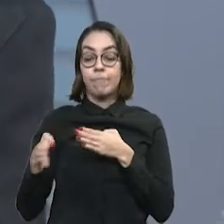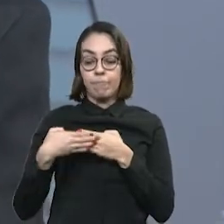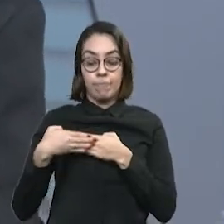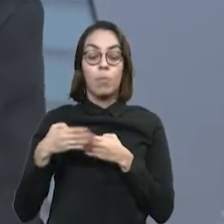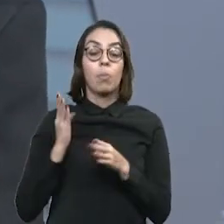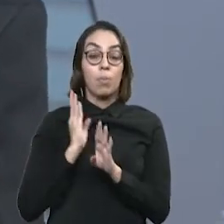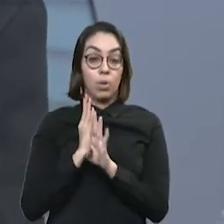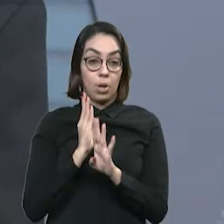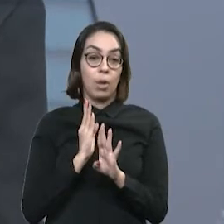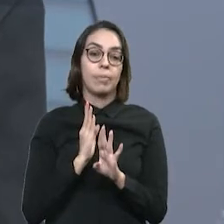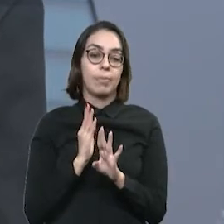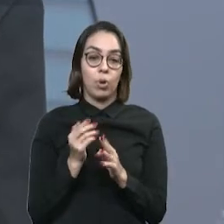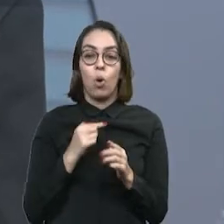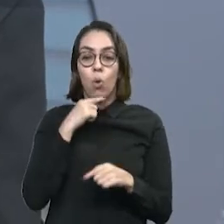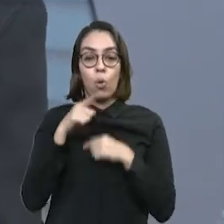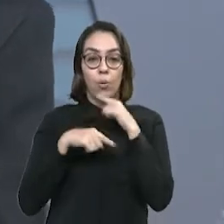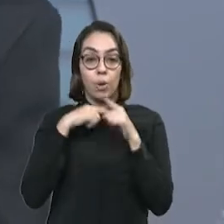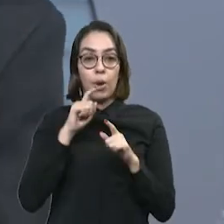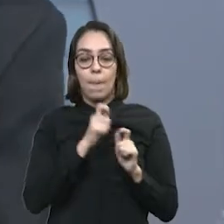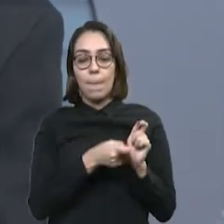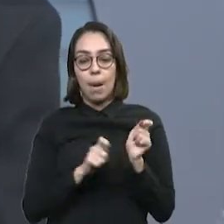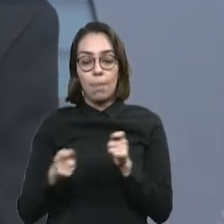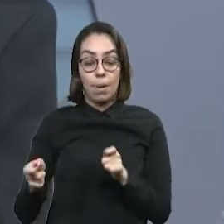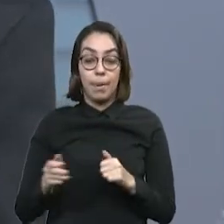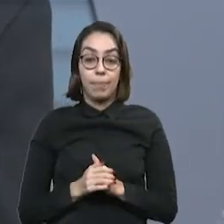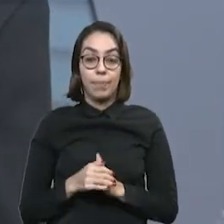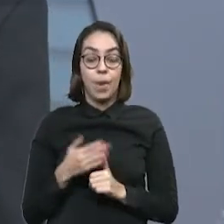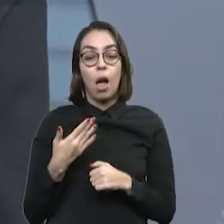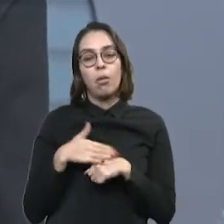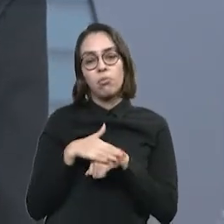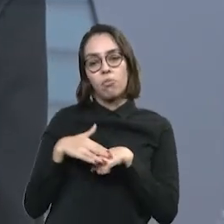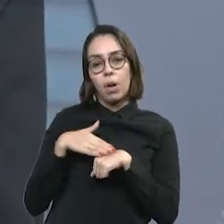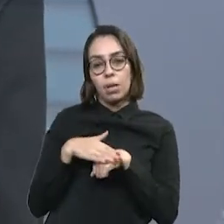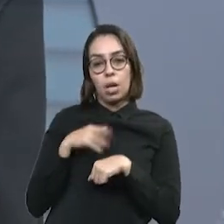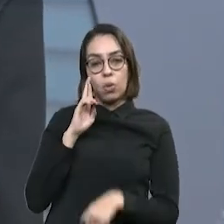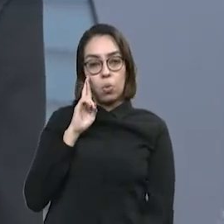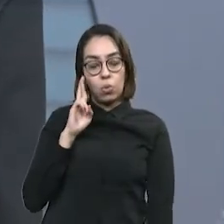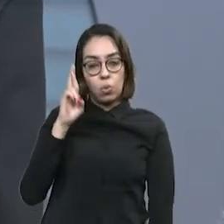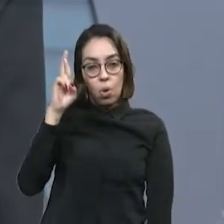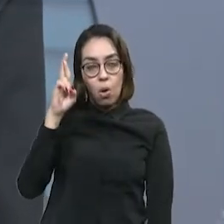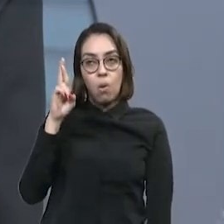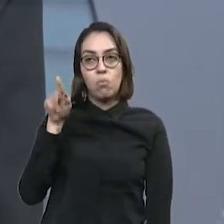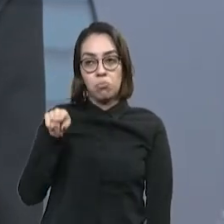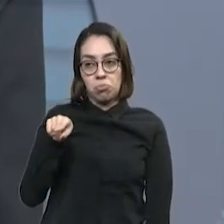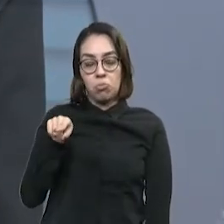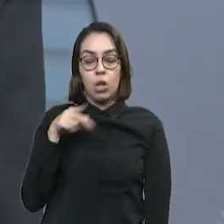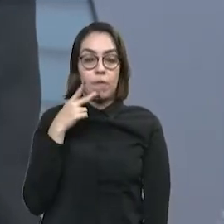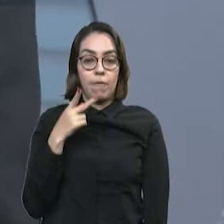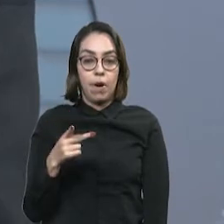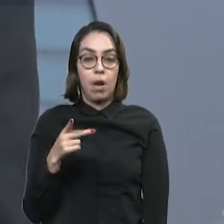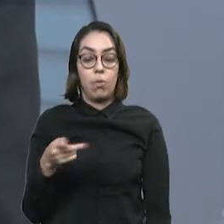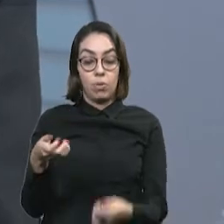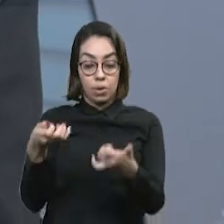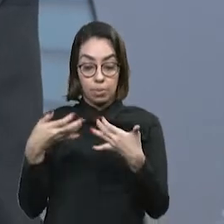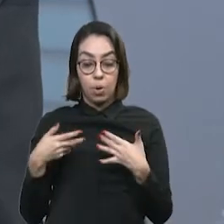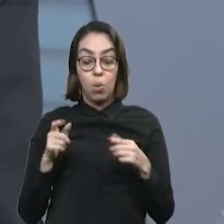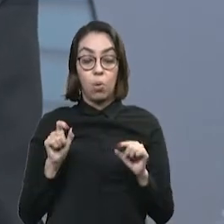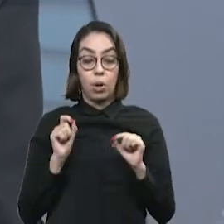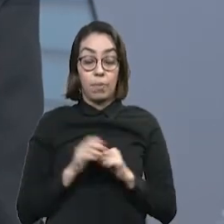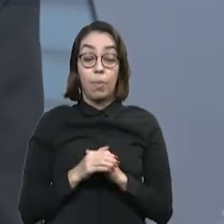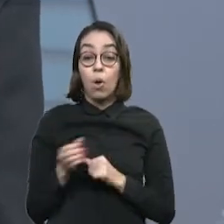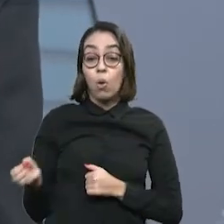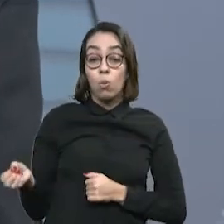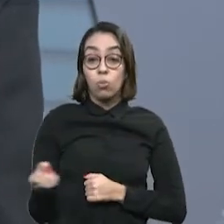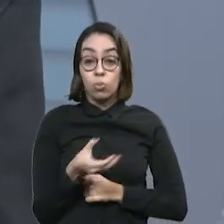assumido o espaço. e eu conversava lá com o gerente, ele dizendo que o novo proprietário da